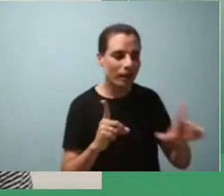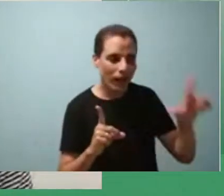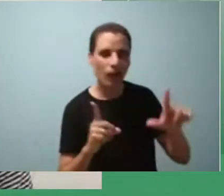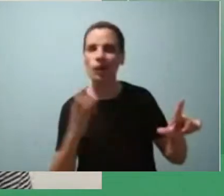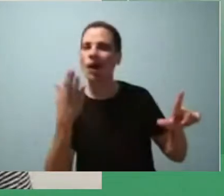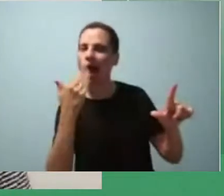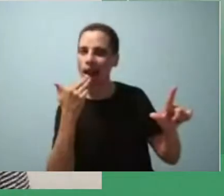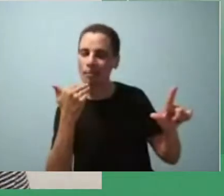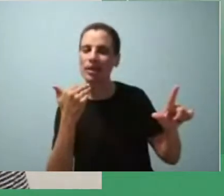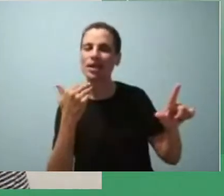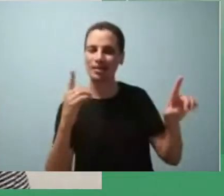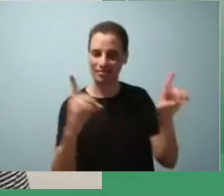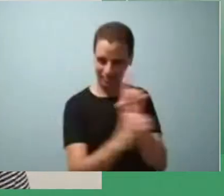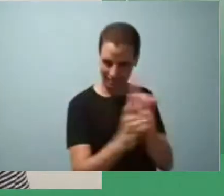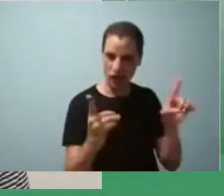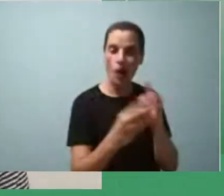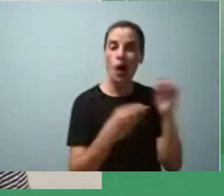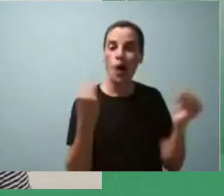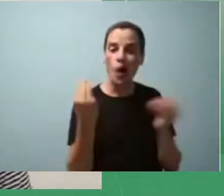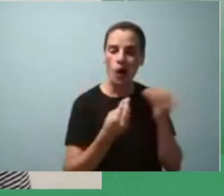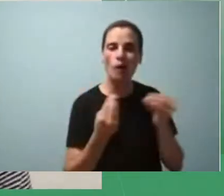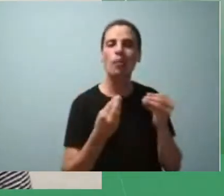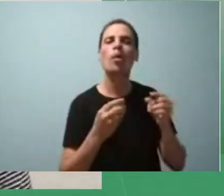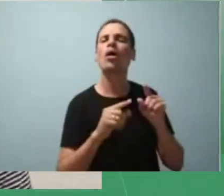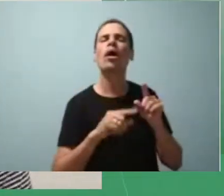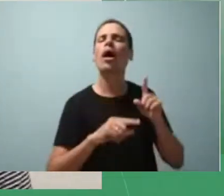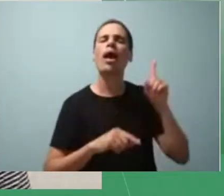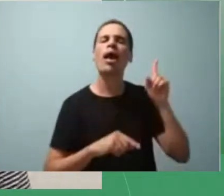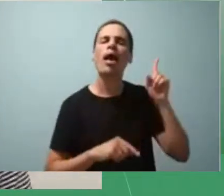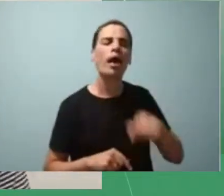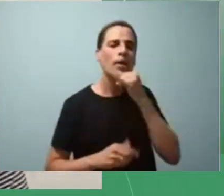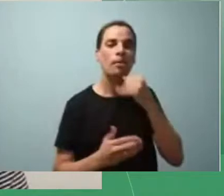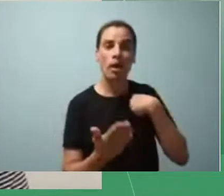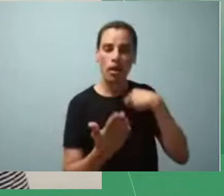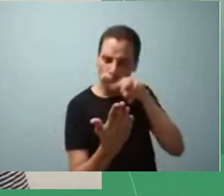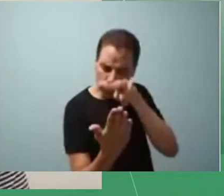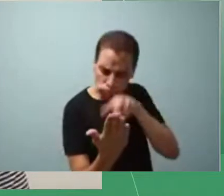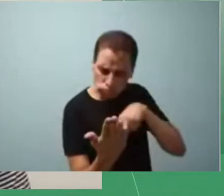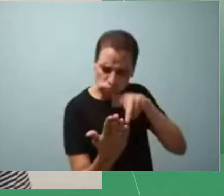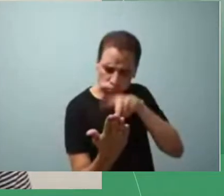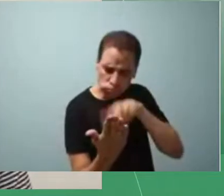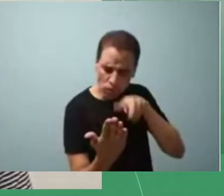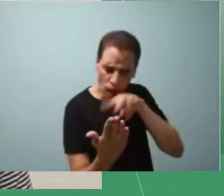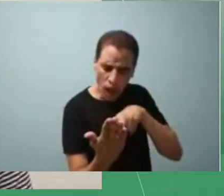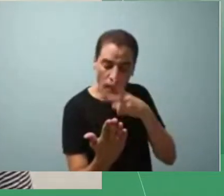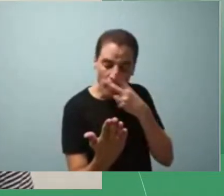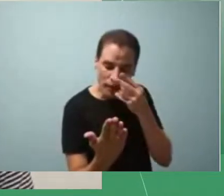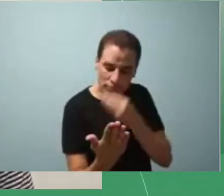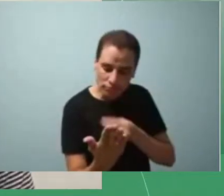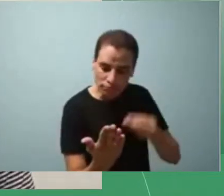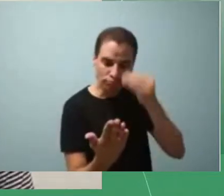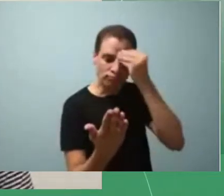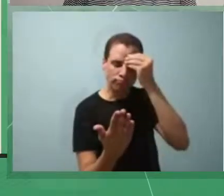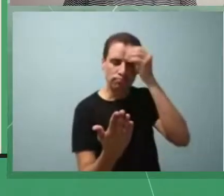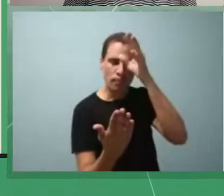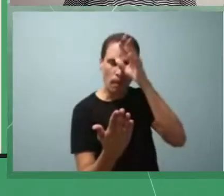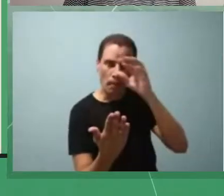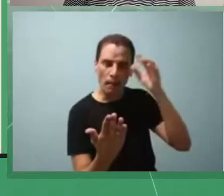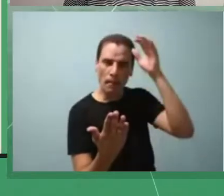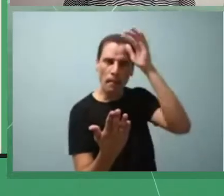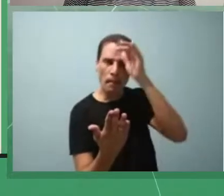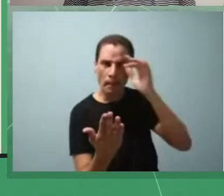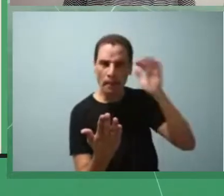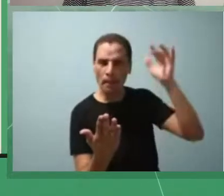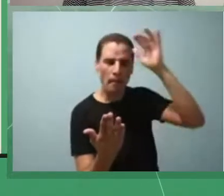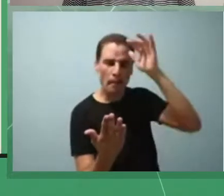analogia em que o ato de ler busca saciar um apetite intelectual já o ato de se alimentar